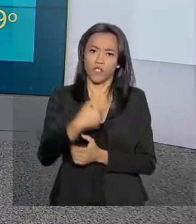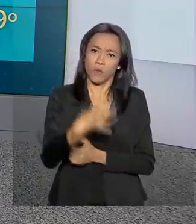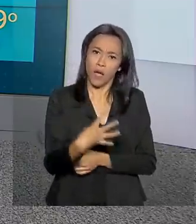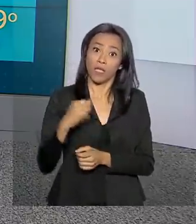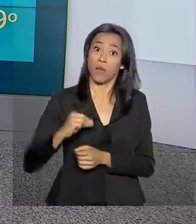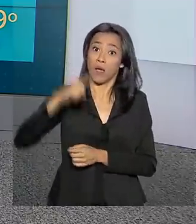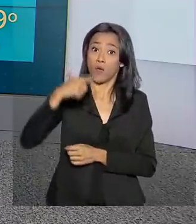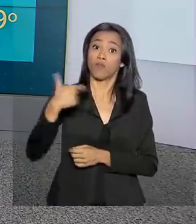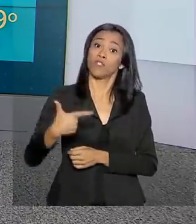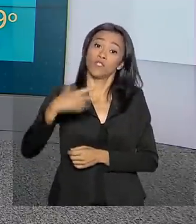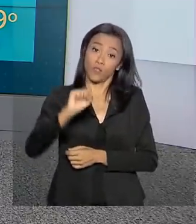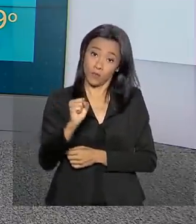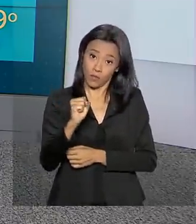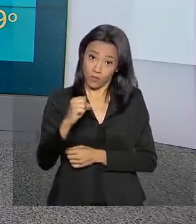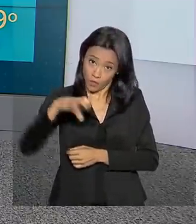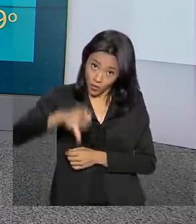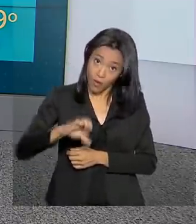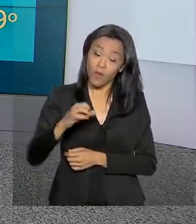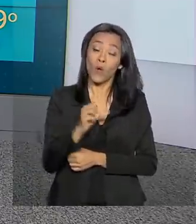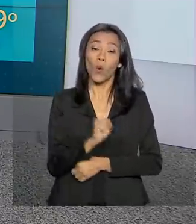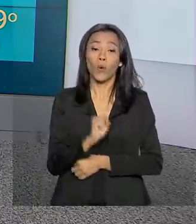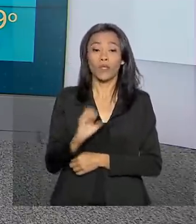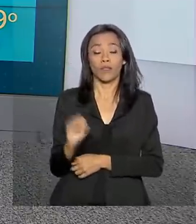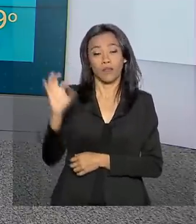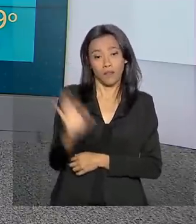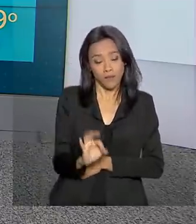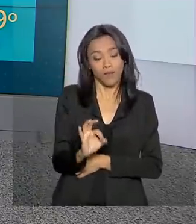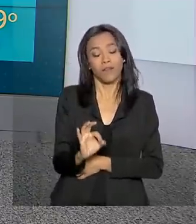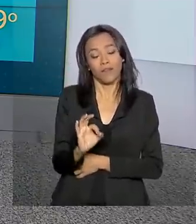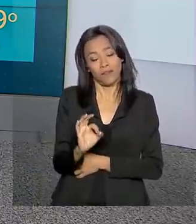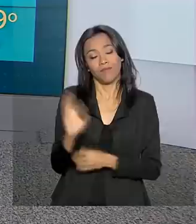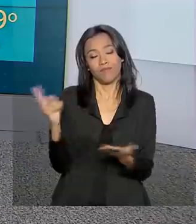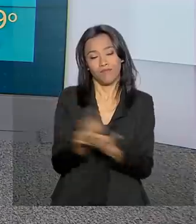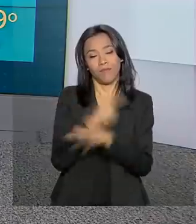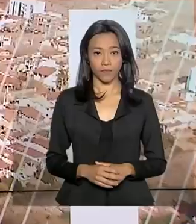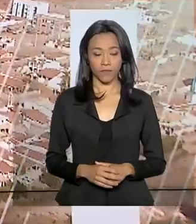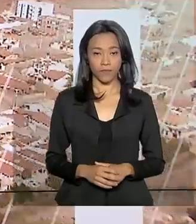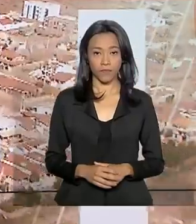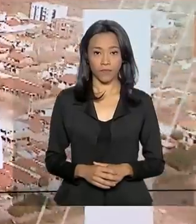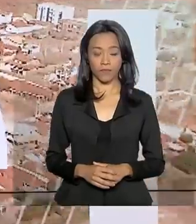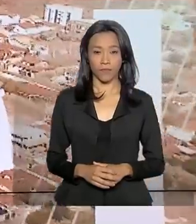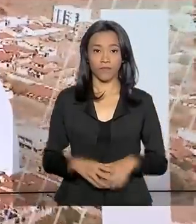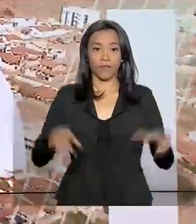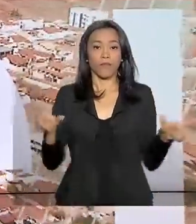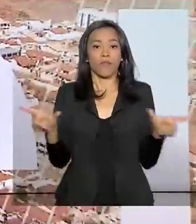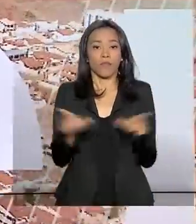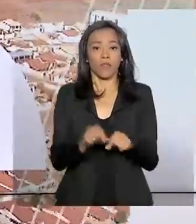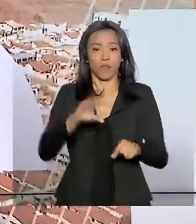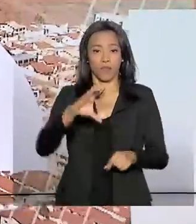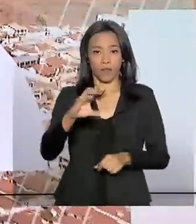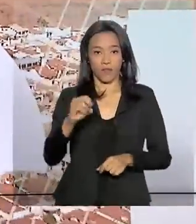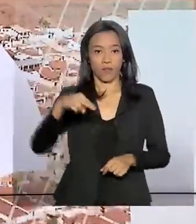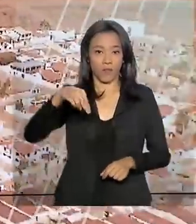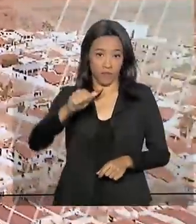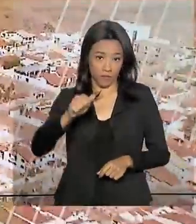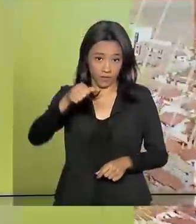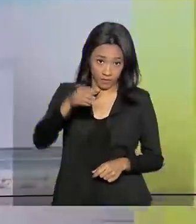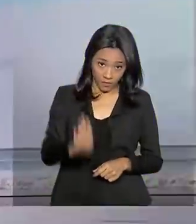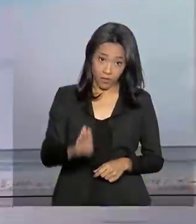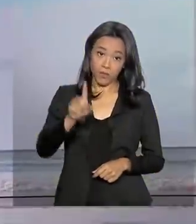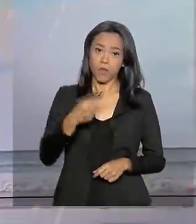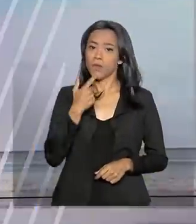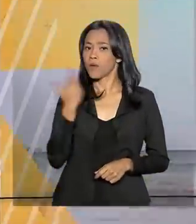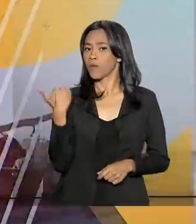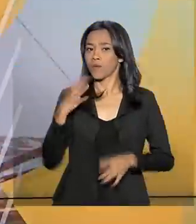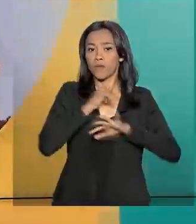de 29 graus, 80% de possibilidade de chuva não deve da praia, né? A Conab, Companhia Nacional de Abastecimento,